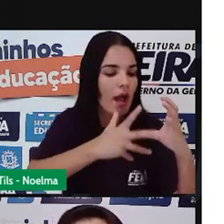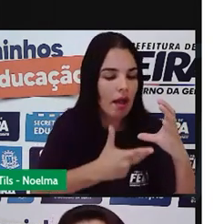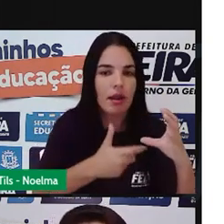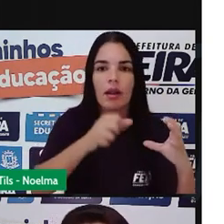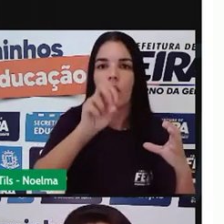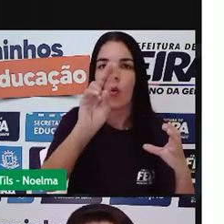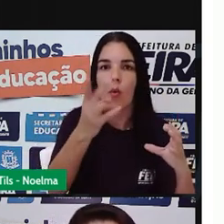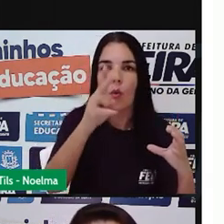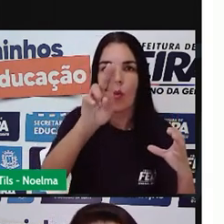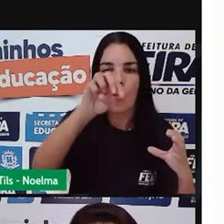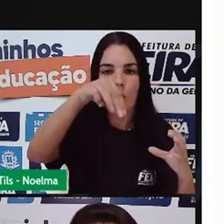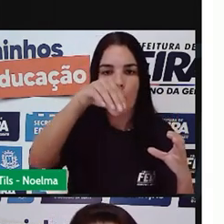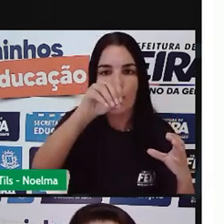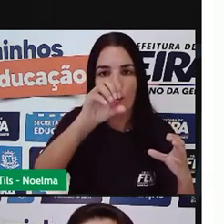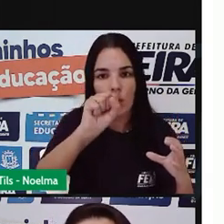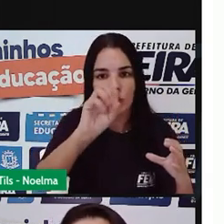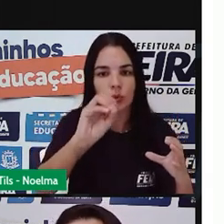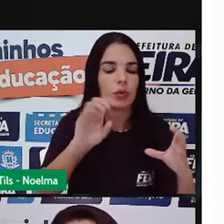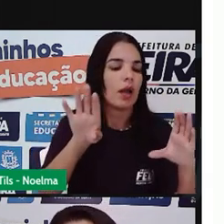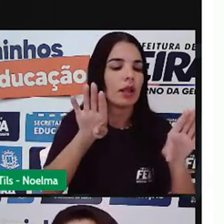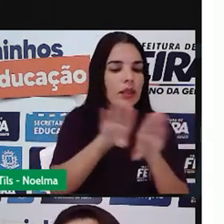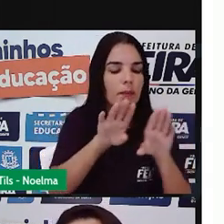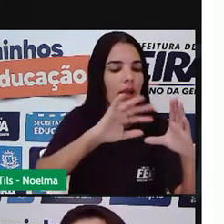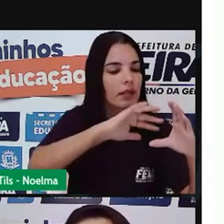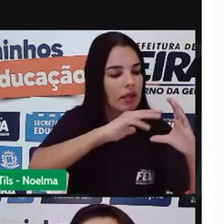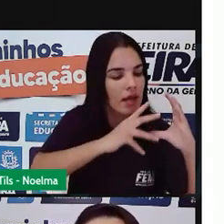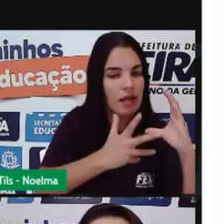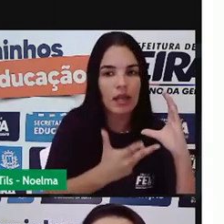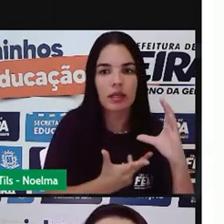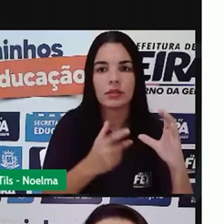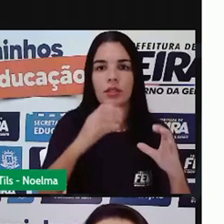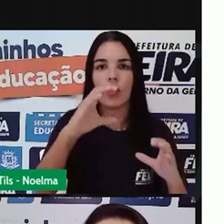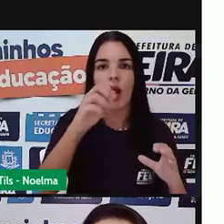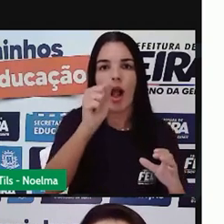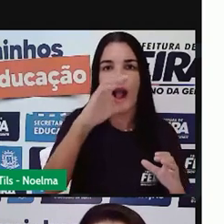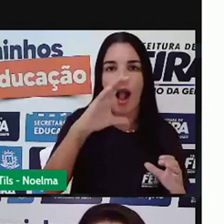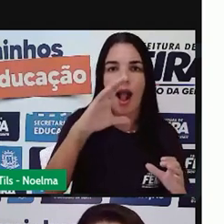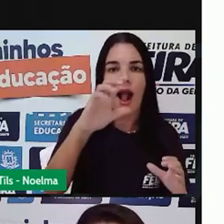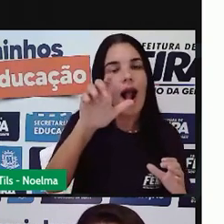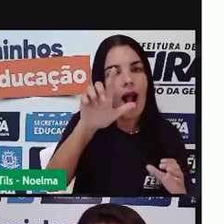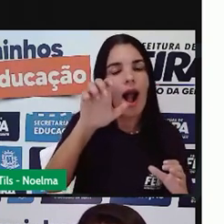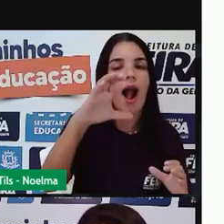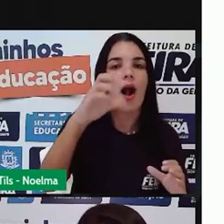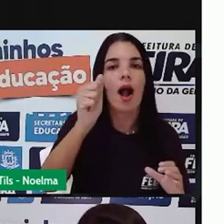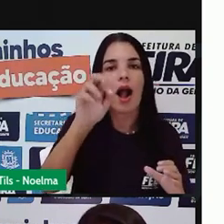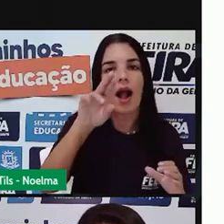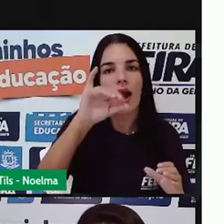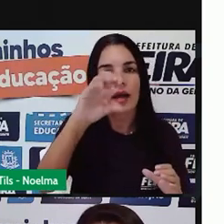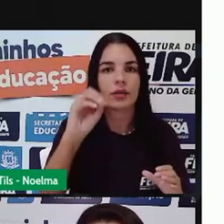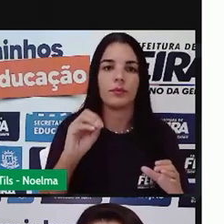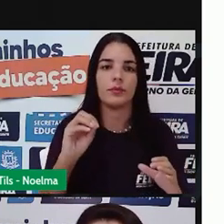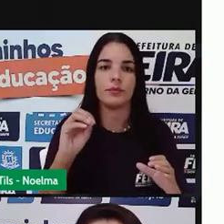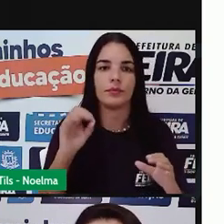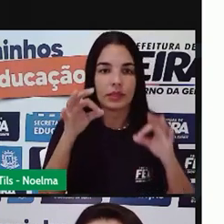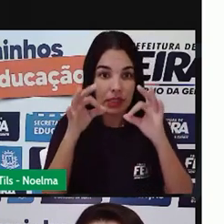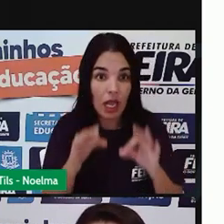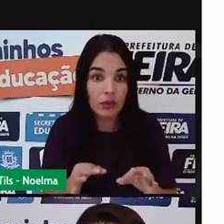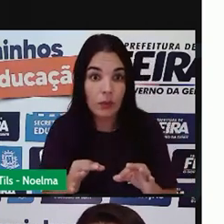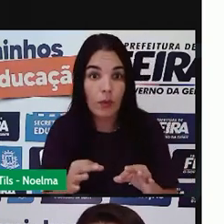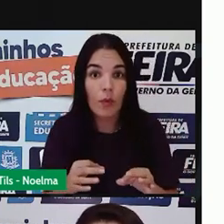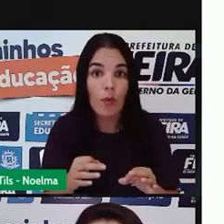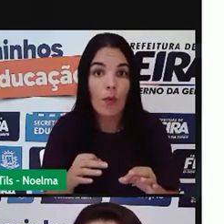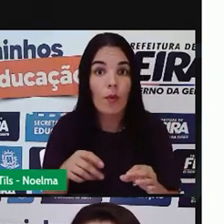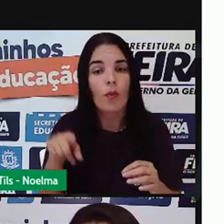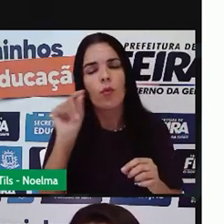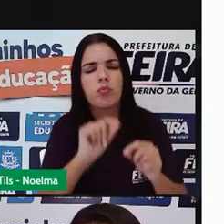solo urnoso ou umítero e as características também do solo calcário certo? O que